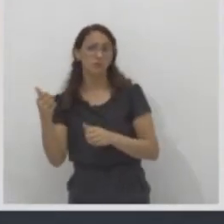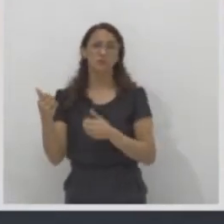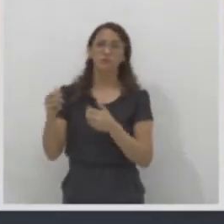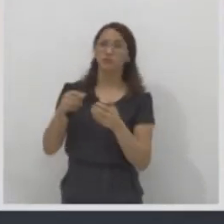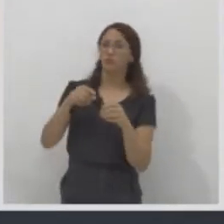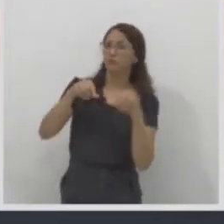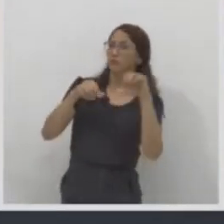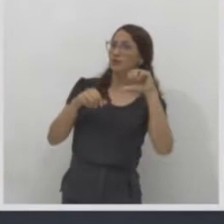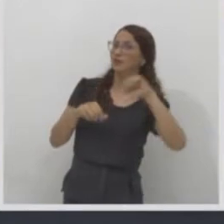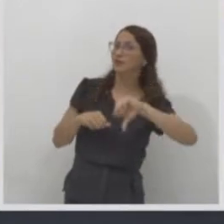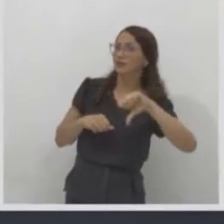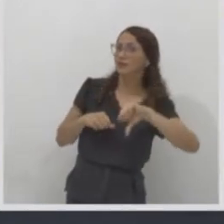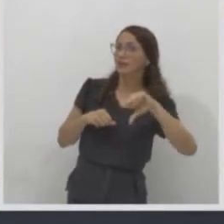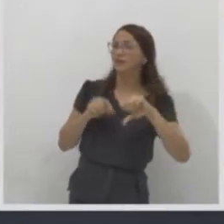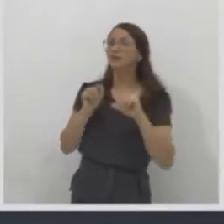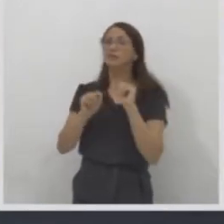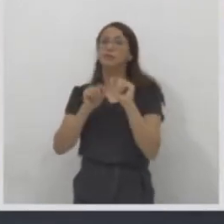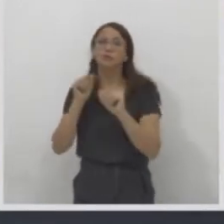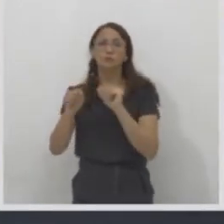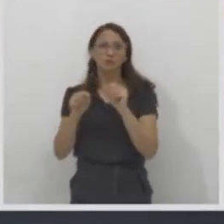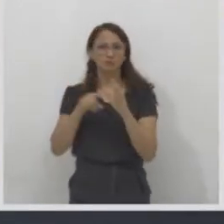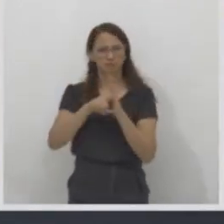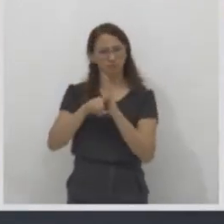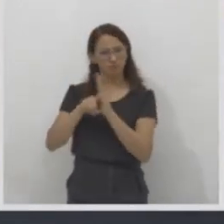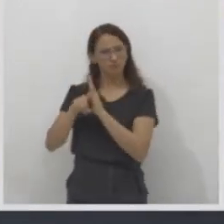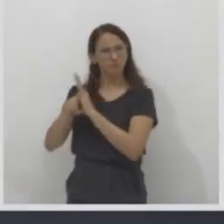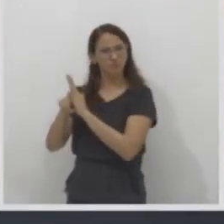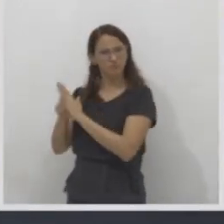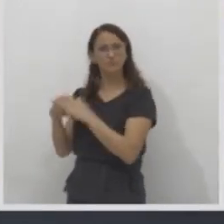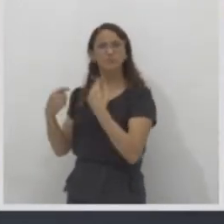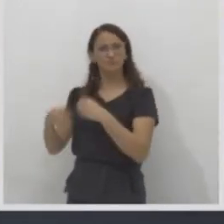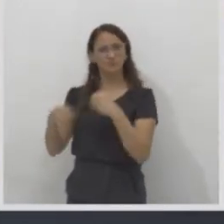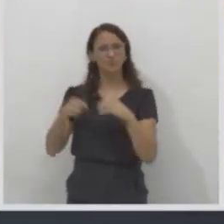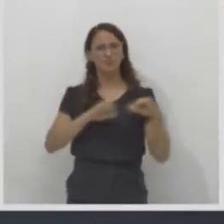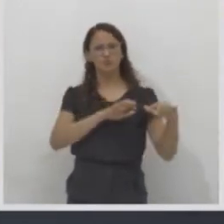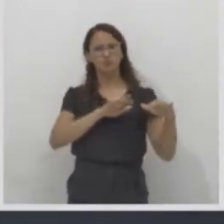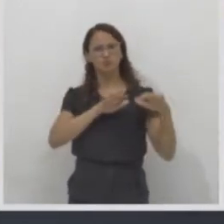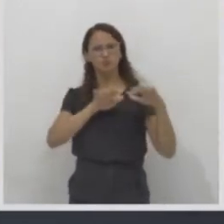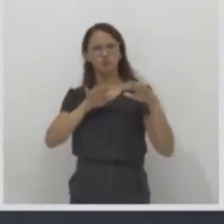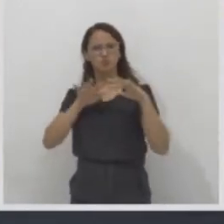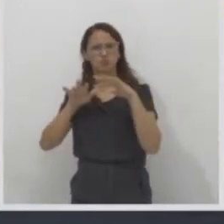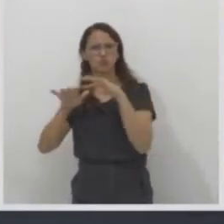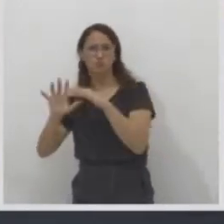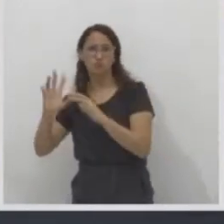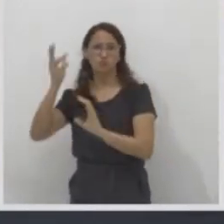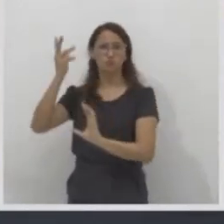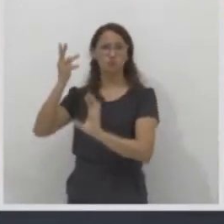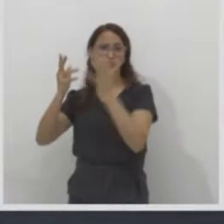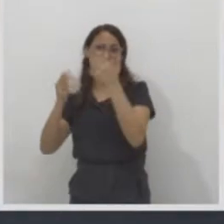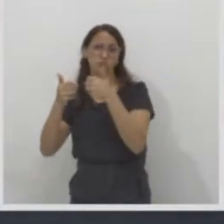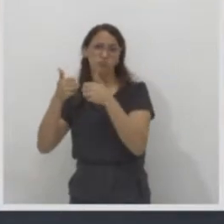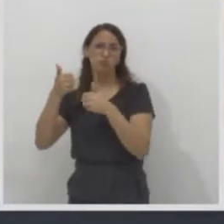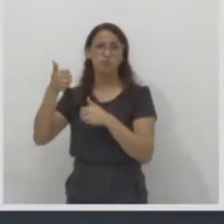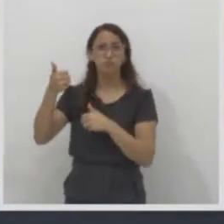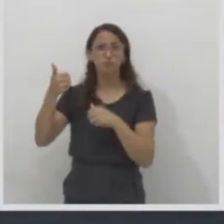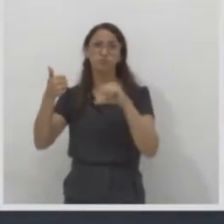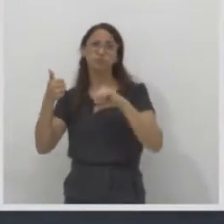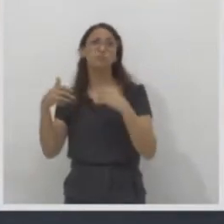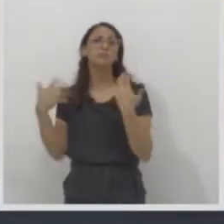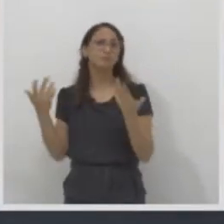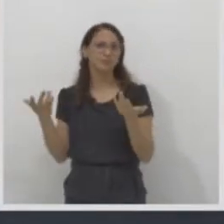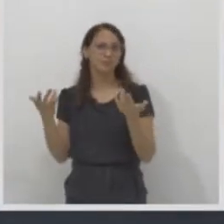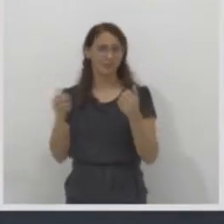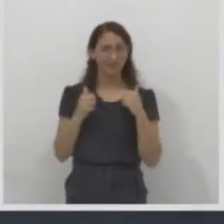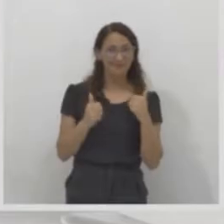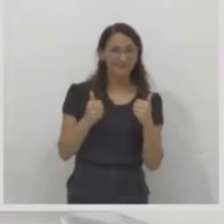aspectos negativos de um fluxo migratório. Tudo bem? Tudo tranquilo? Vamos seguir.